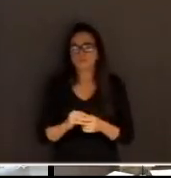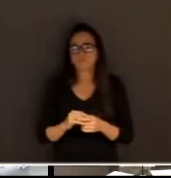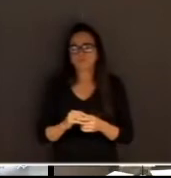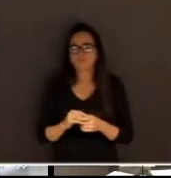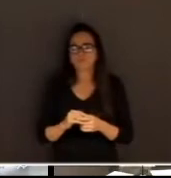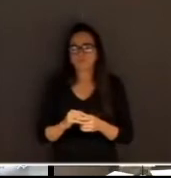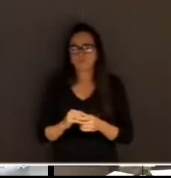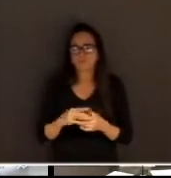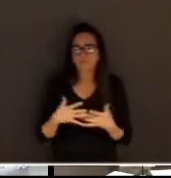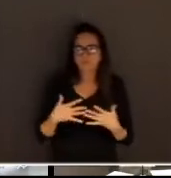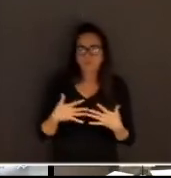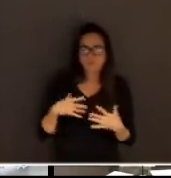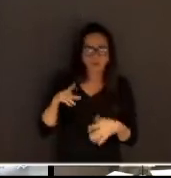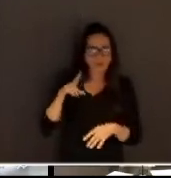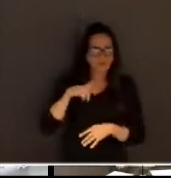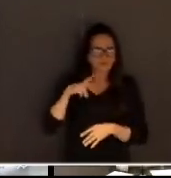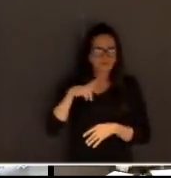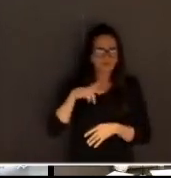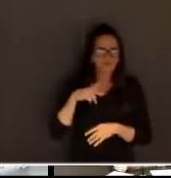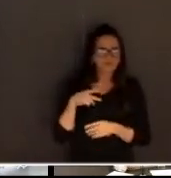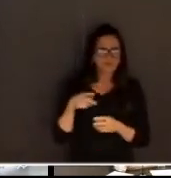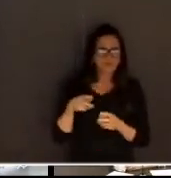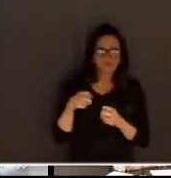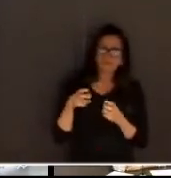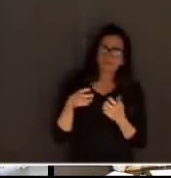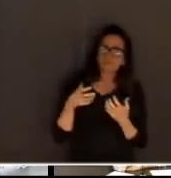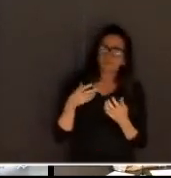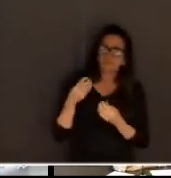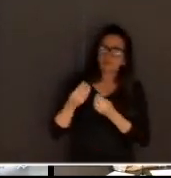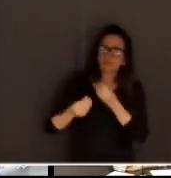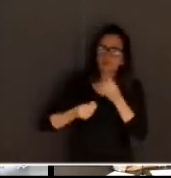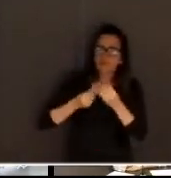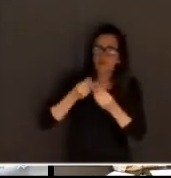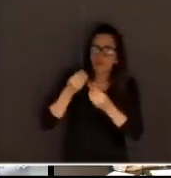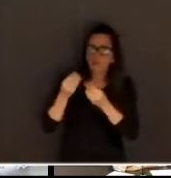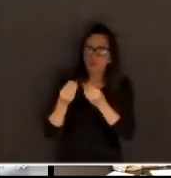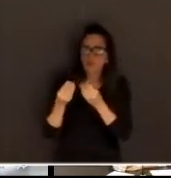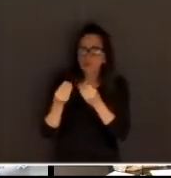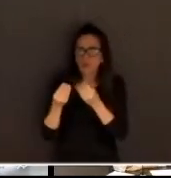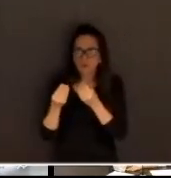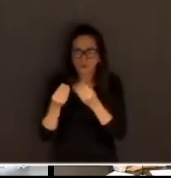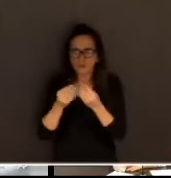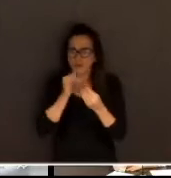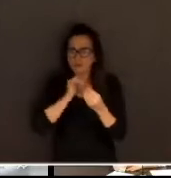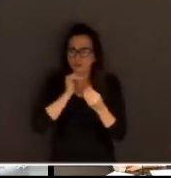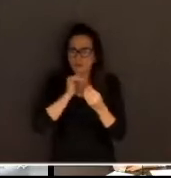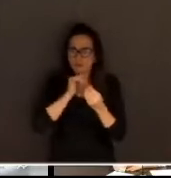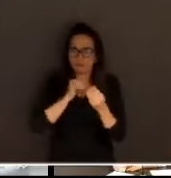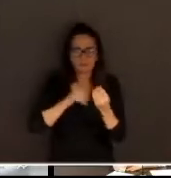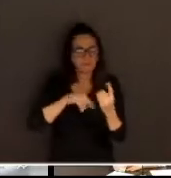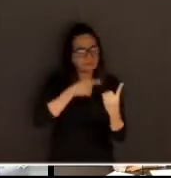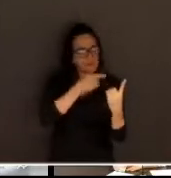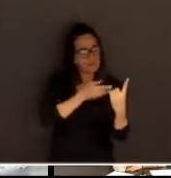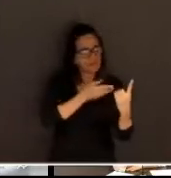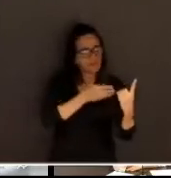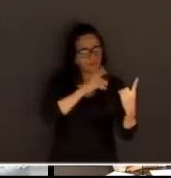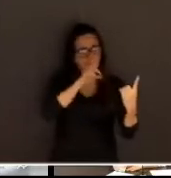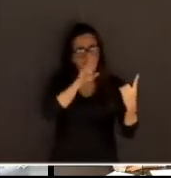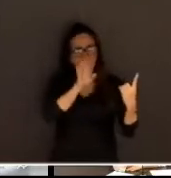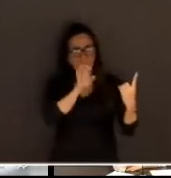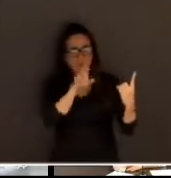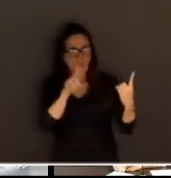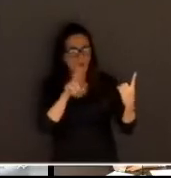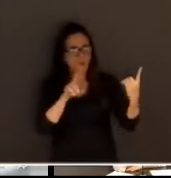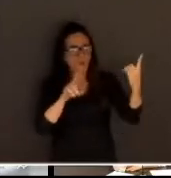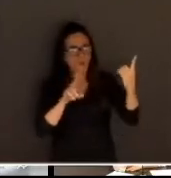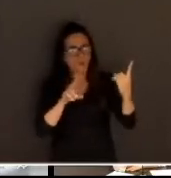Eu, particularmente, não vejo lógica de tirar um sujeito desse da cadeia, fazer todo o transporte dele para uma sessão